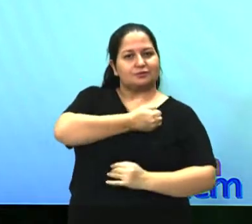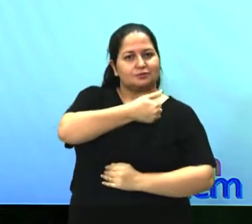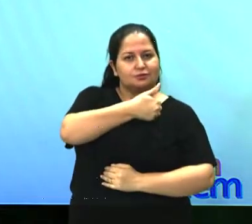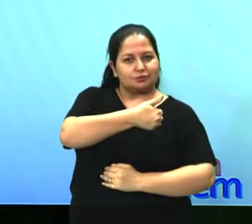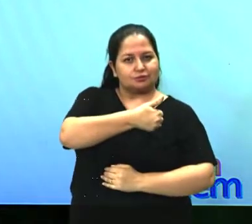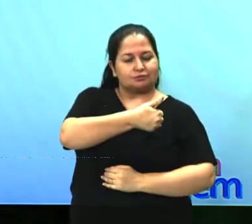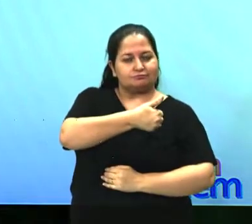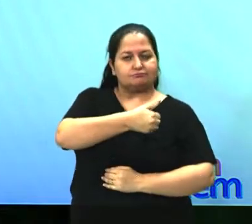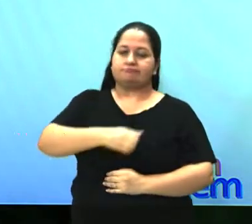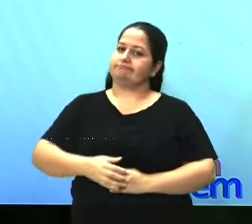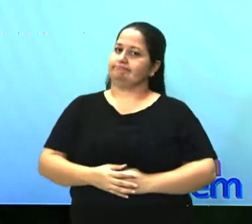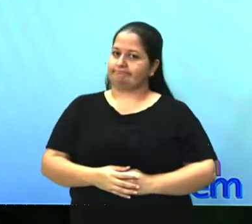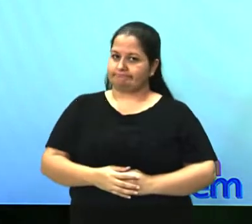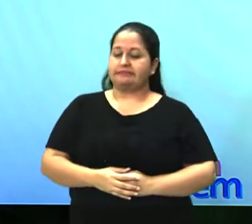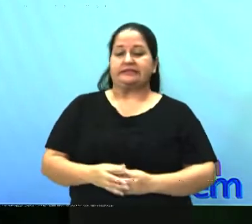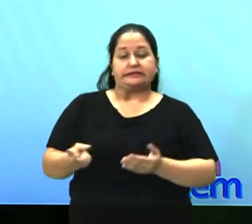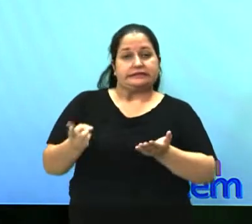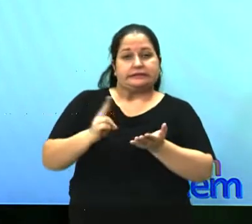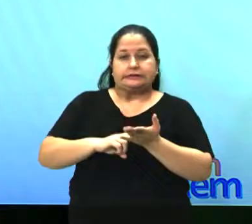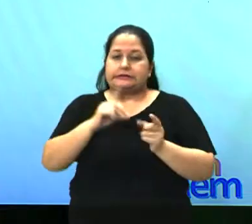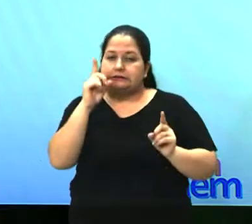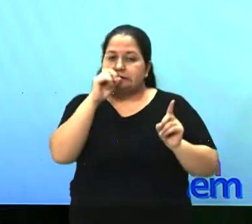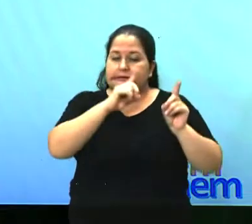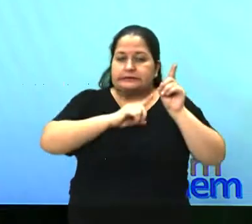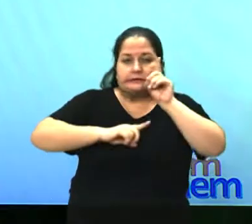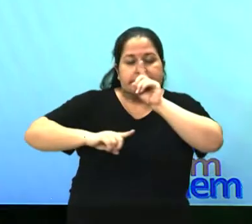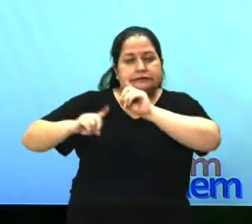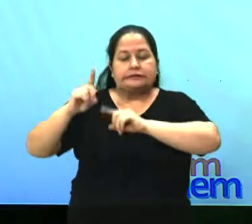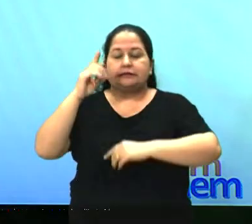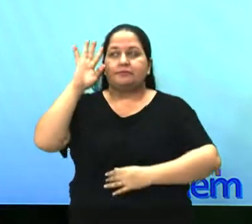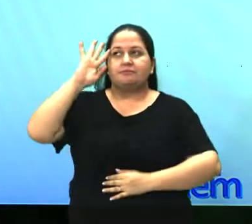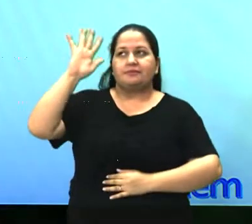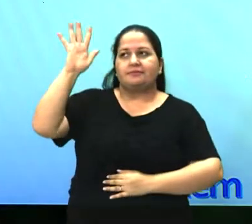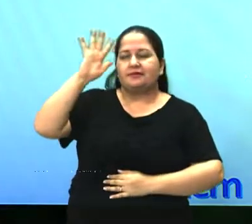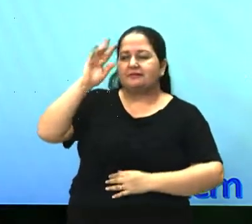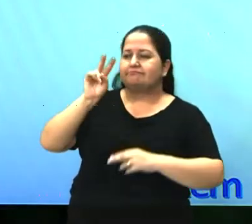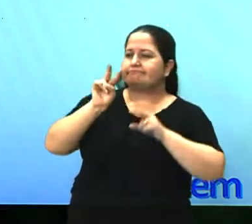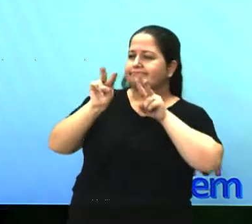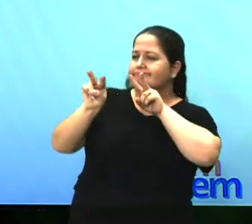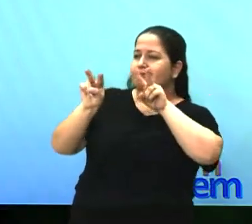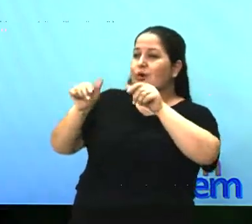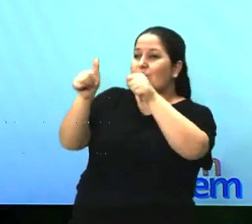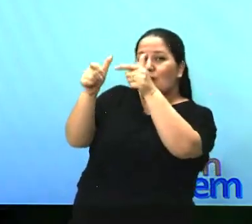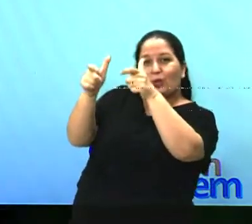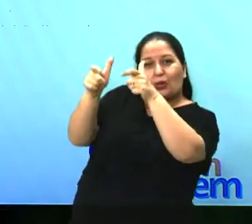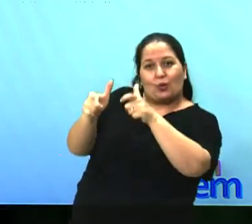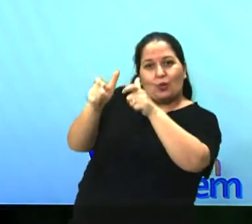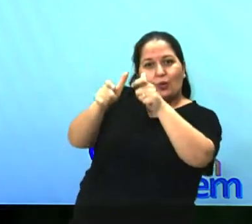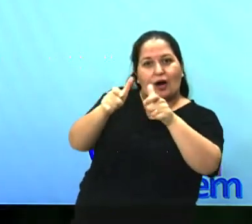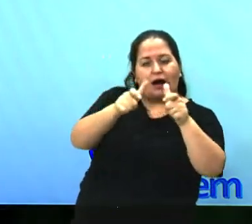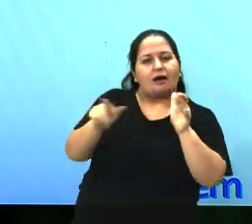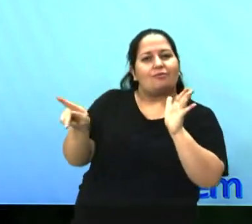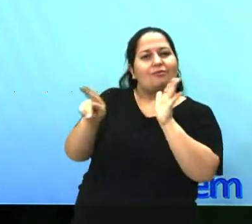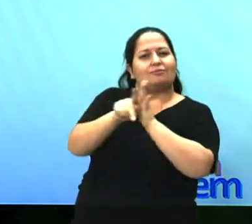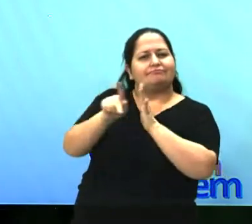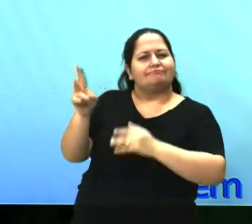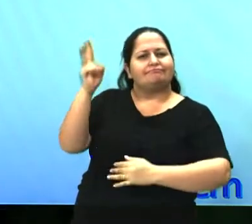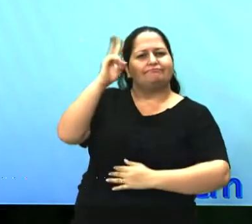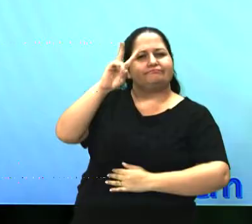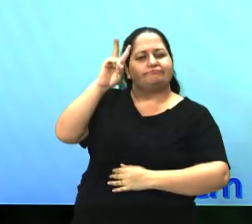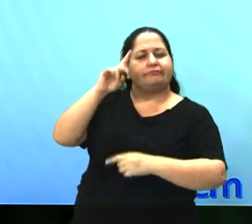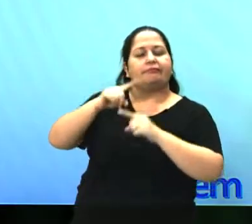proteção peca por considerar o monumento, até certo ponto, desvinculado da realidade